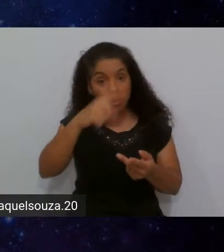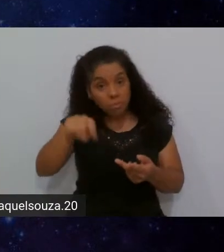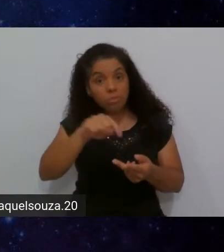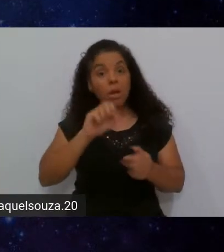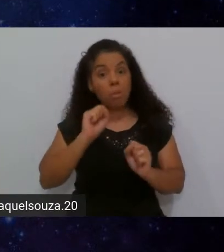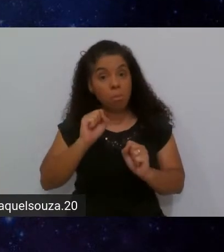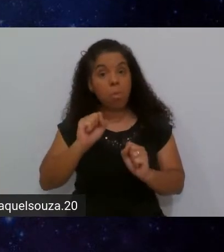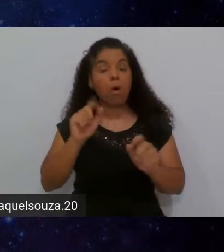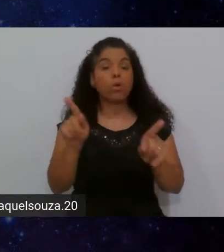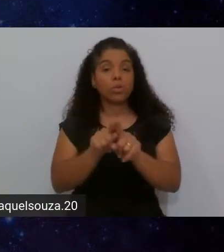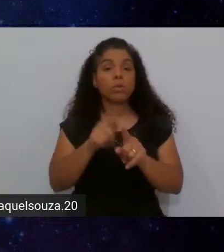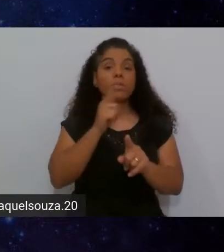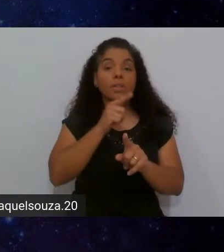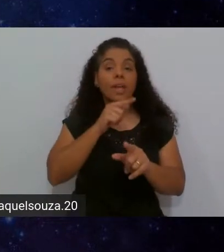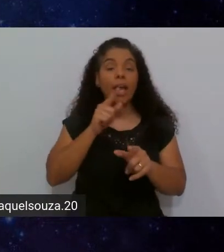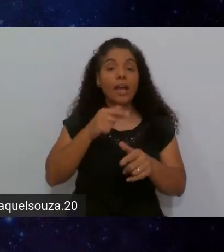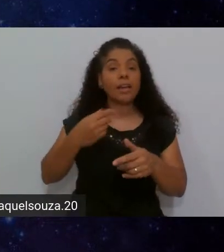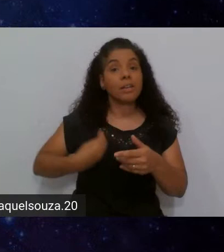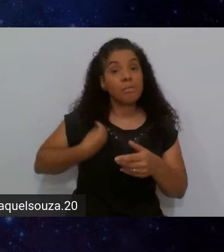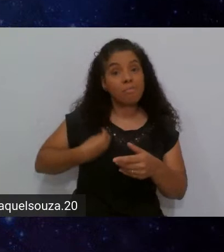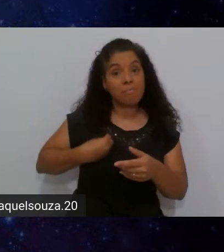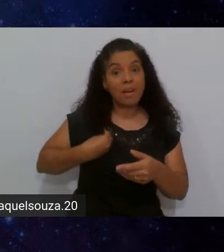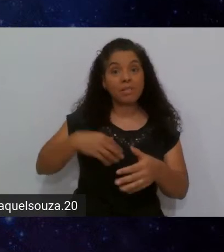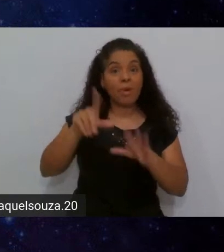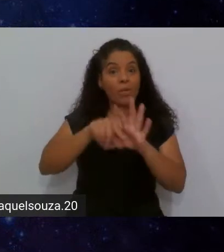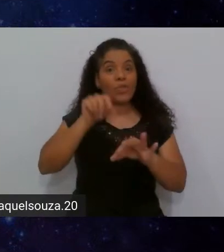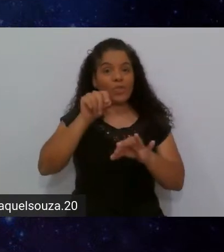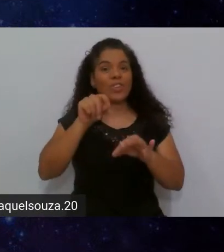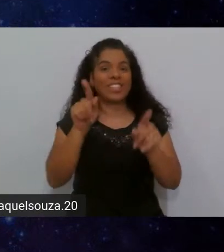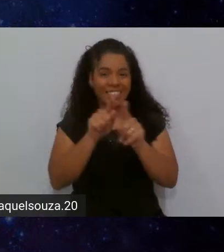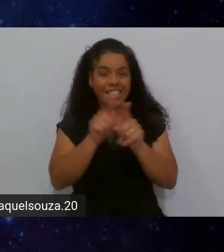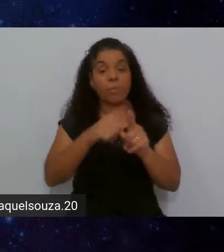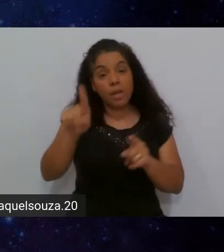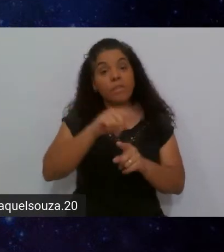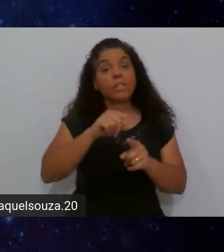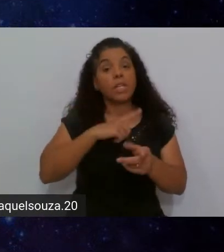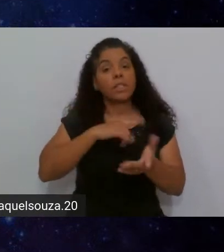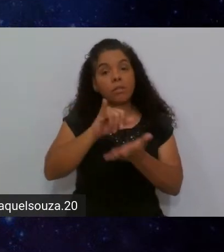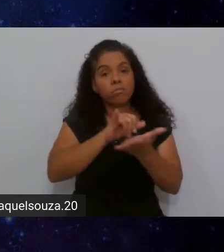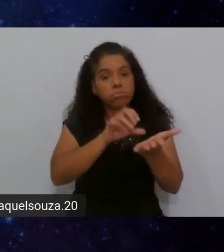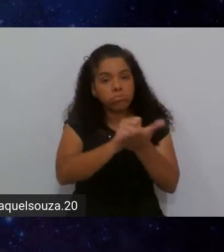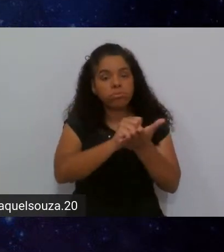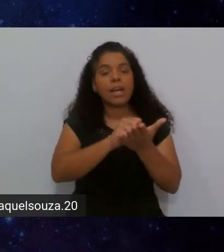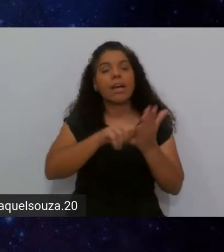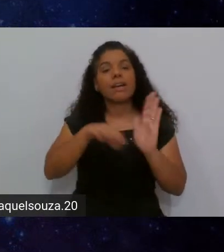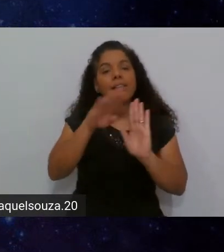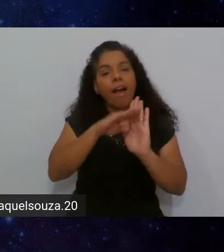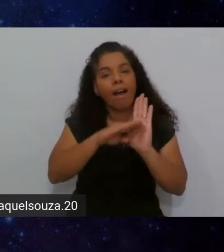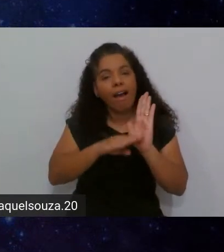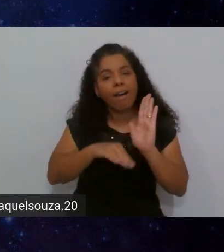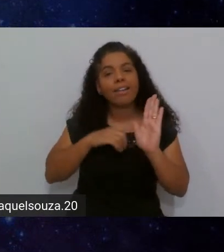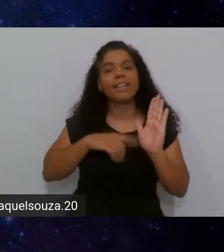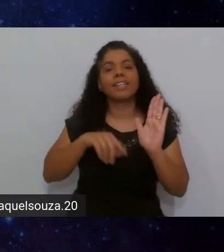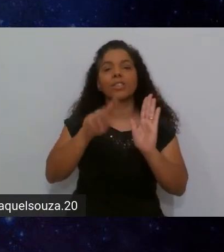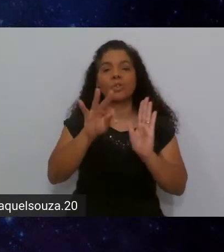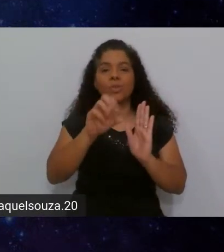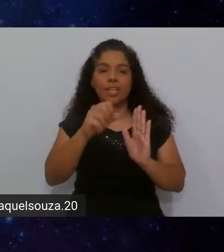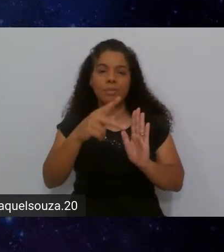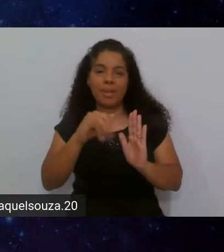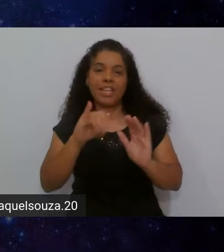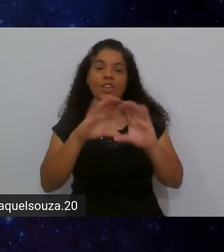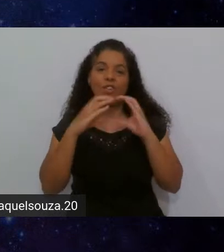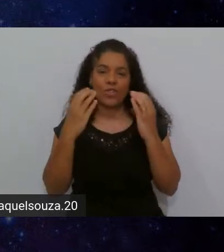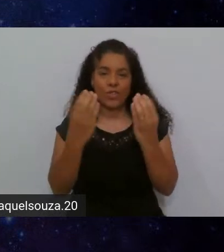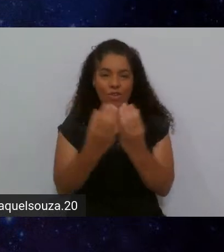possam concorrer a esses dois livros também, estando inscritos ali na lista do TSP Conference,